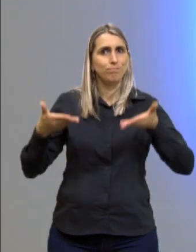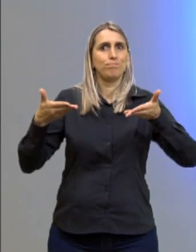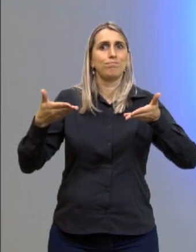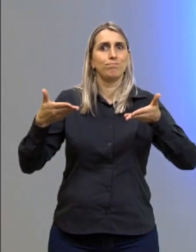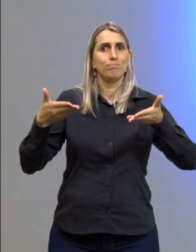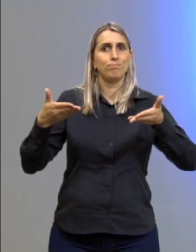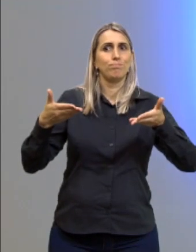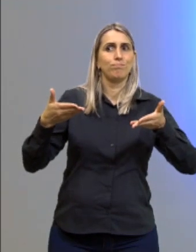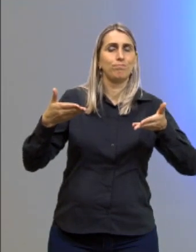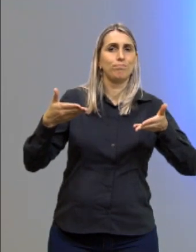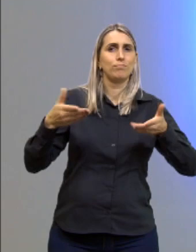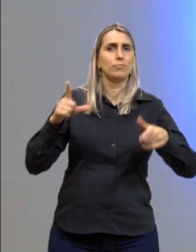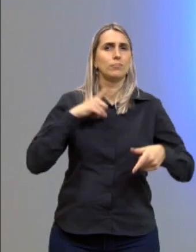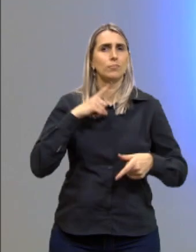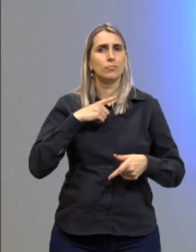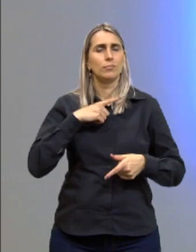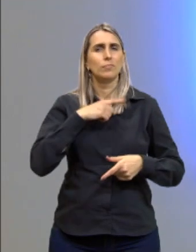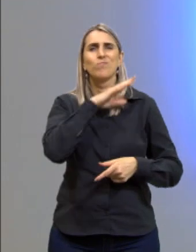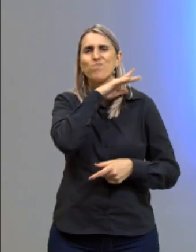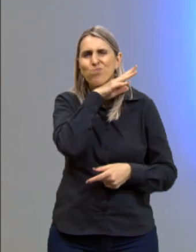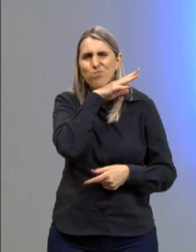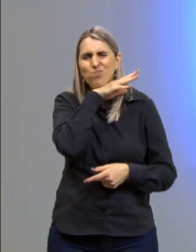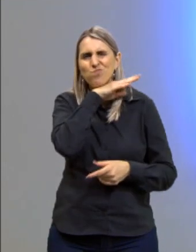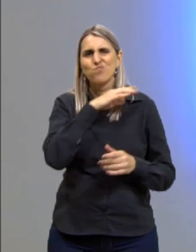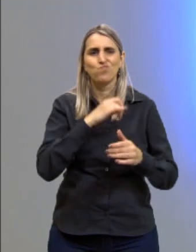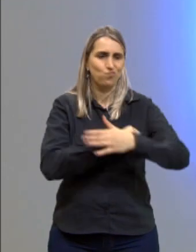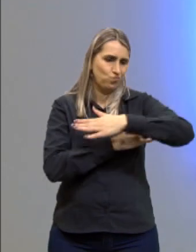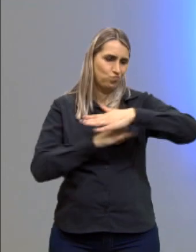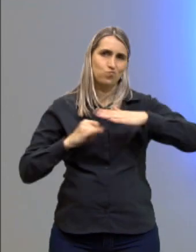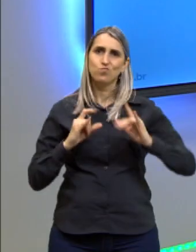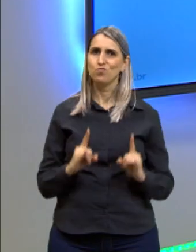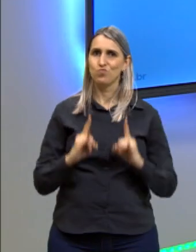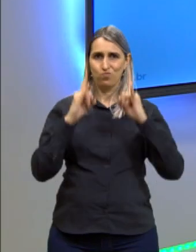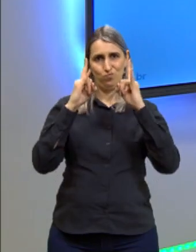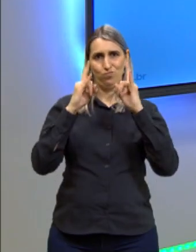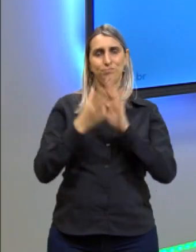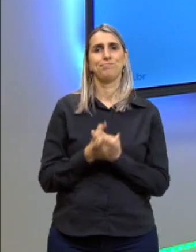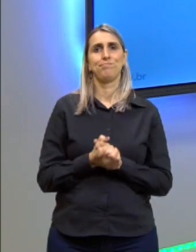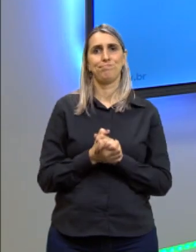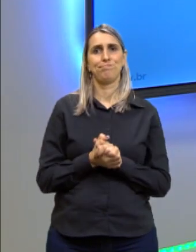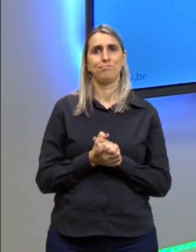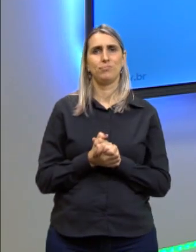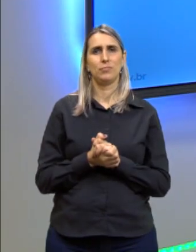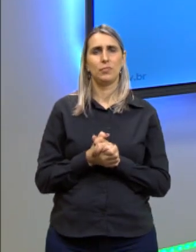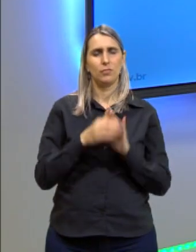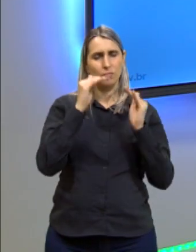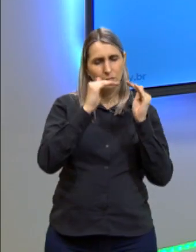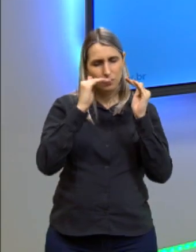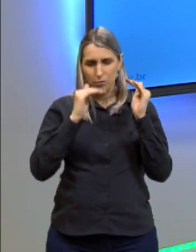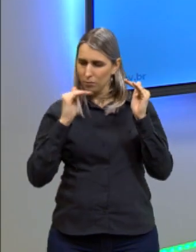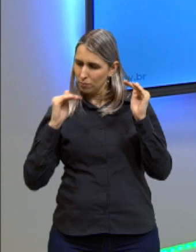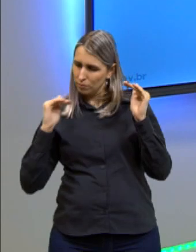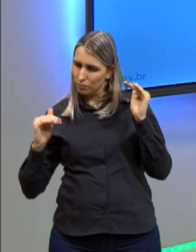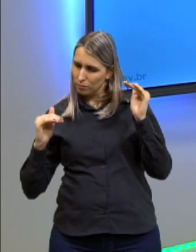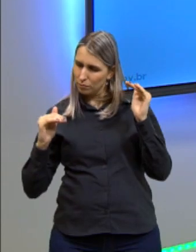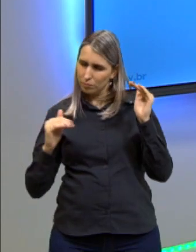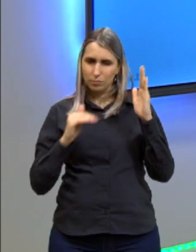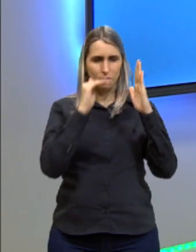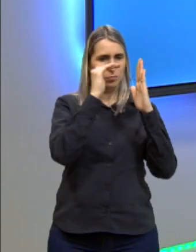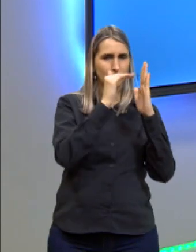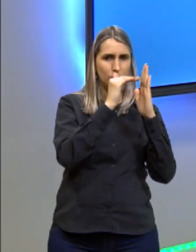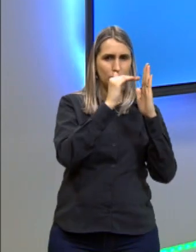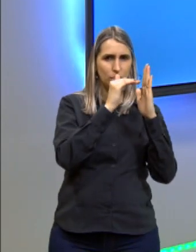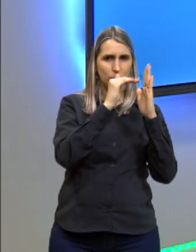e há uma precariedade infraestrutural. Está vendo? Ela está uma escadinha. Tópico,